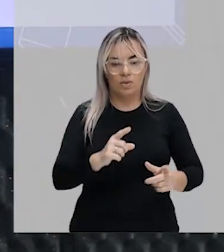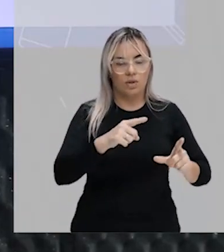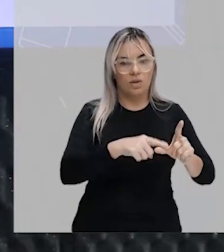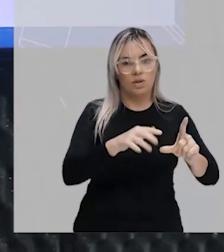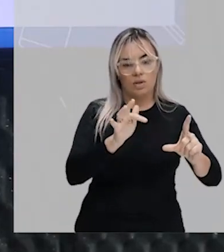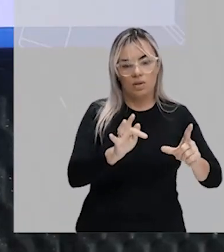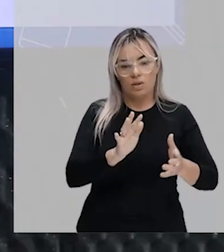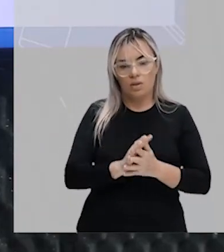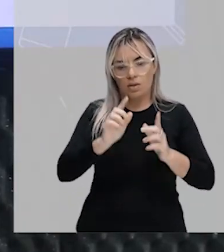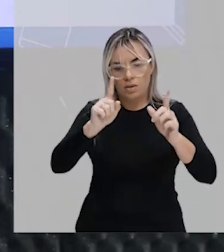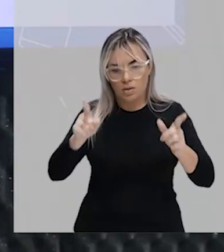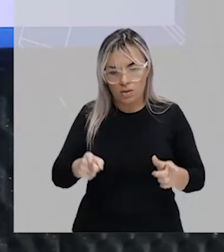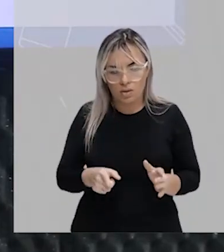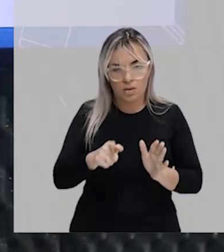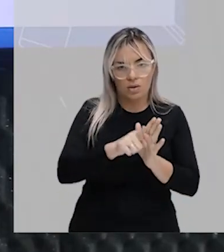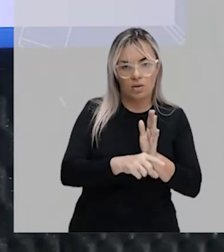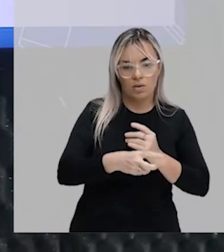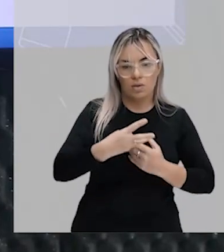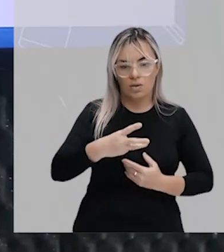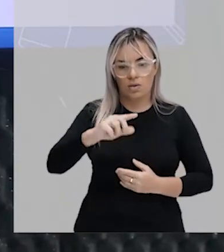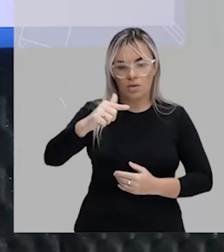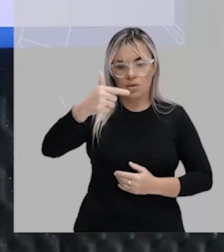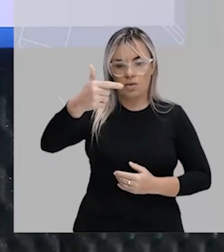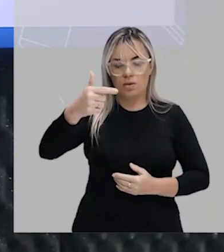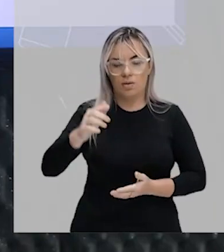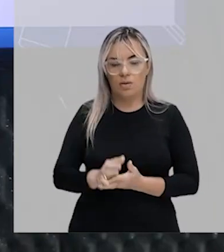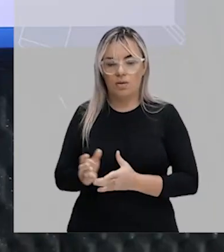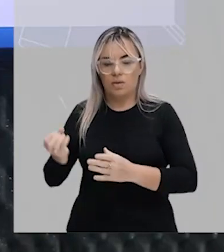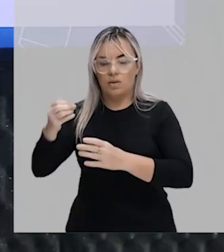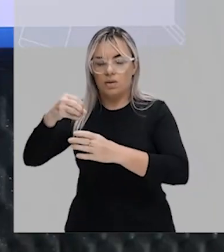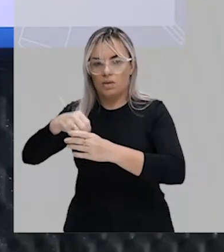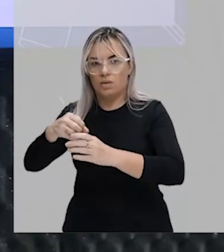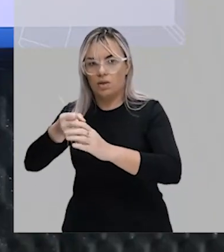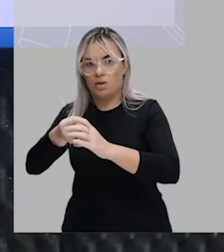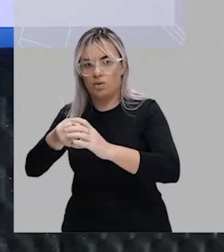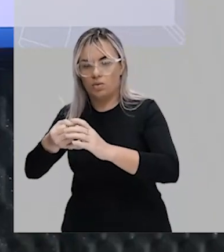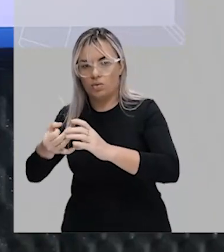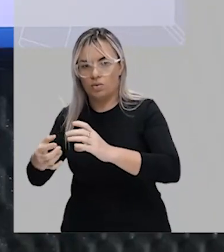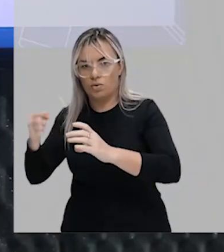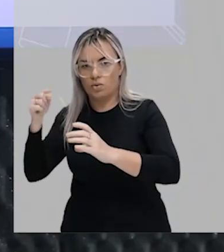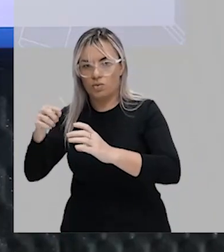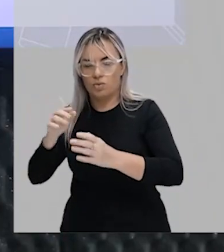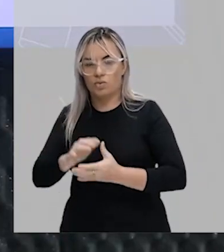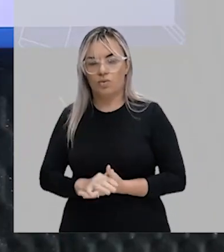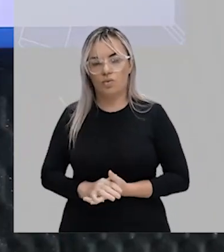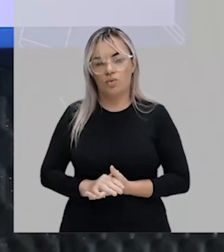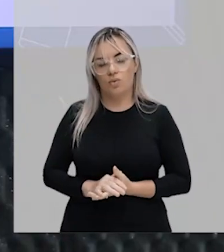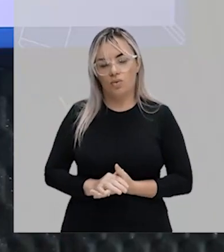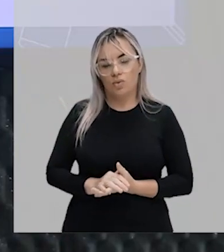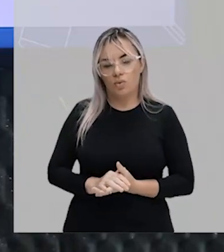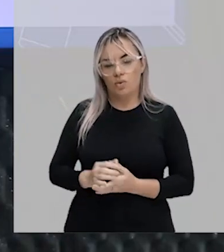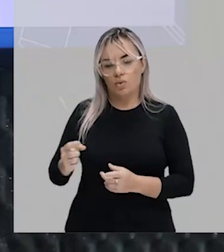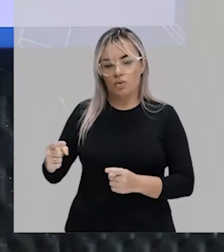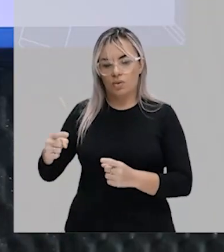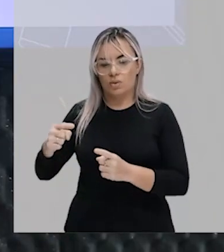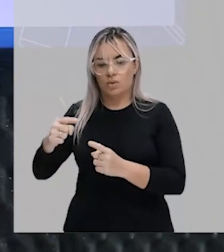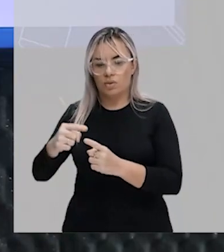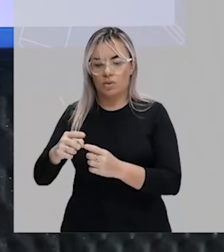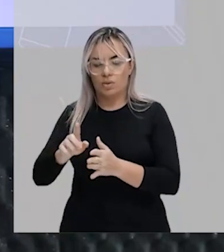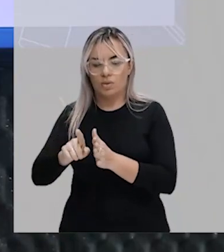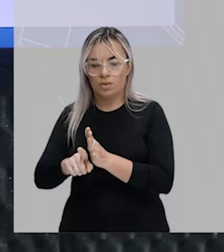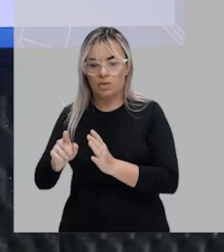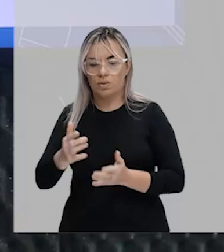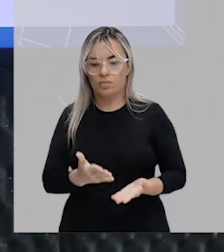menos 3 ao quadrado pertence a Z menos. E aí, gente? Isso é verdade? Olha só.